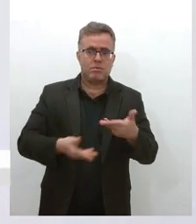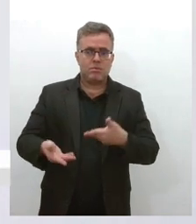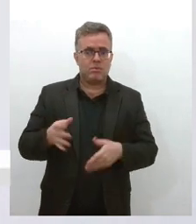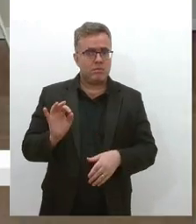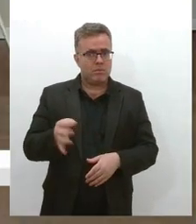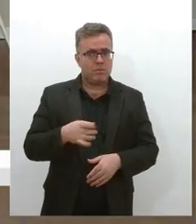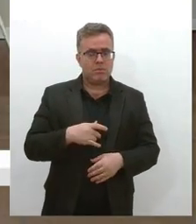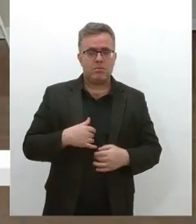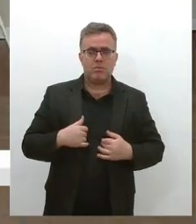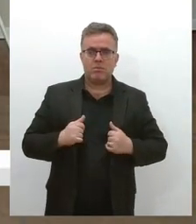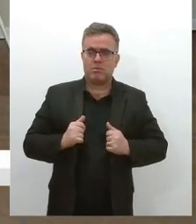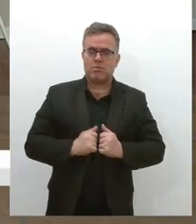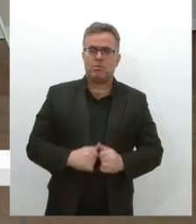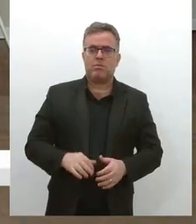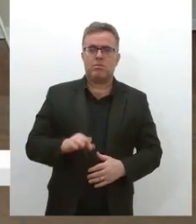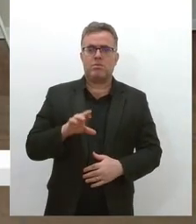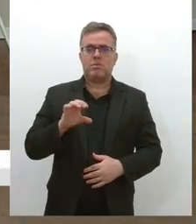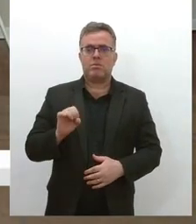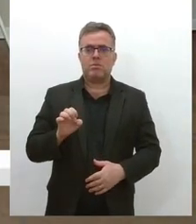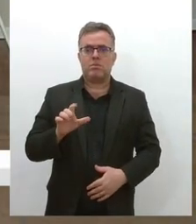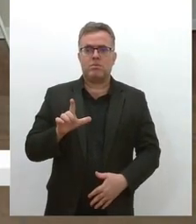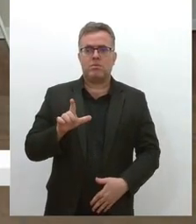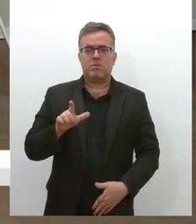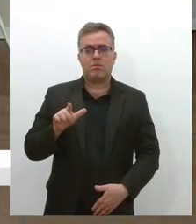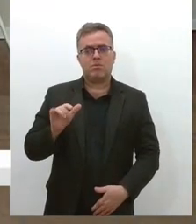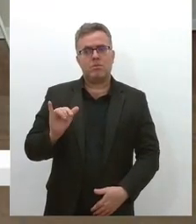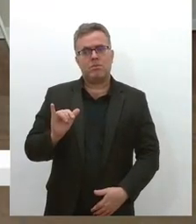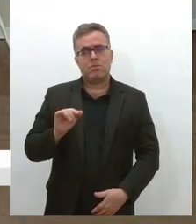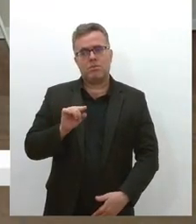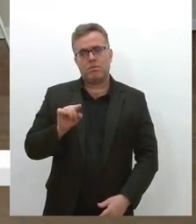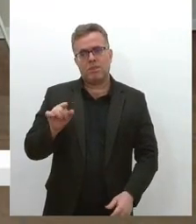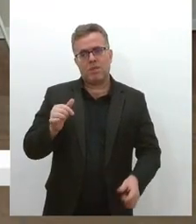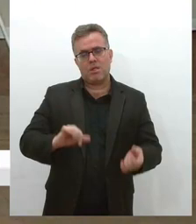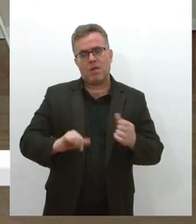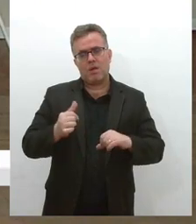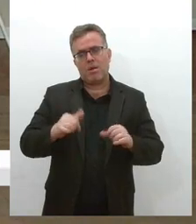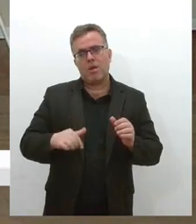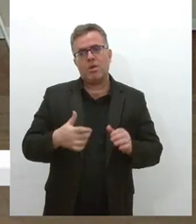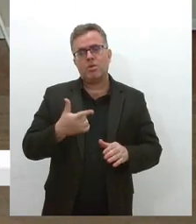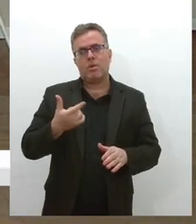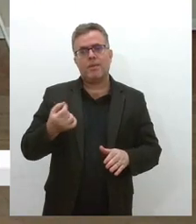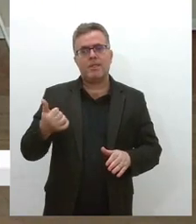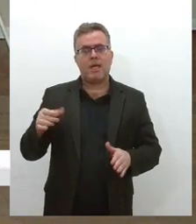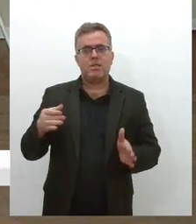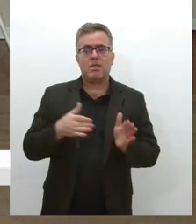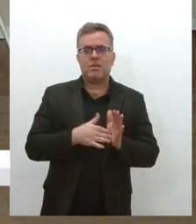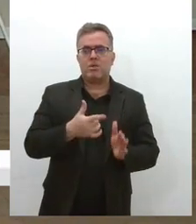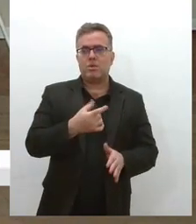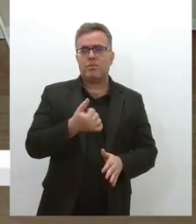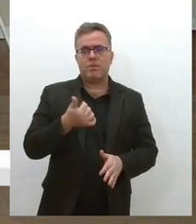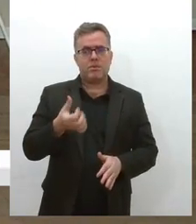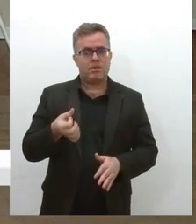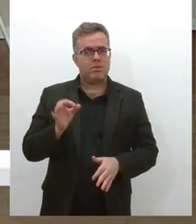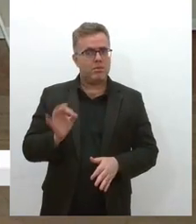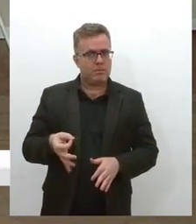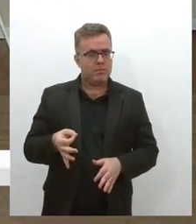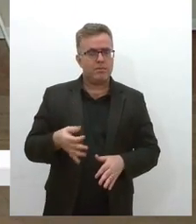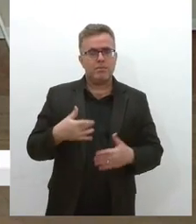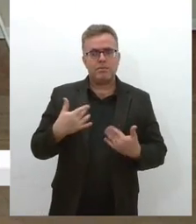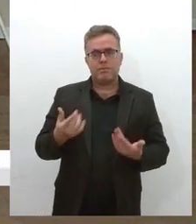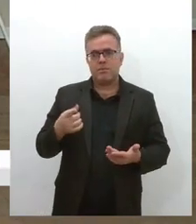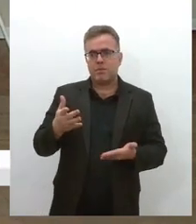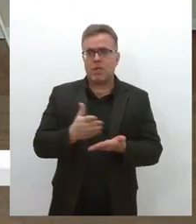Roseli, você analisa aí um período de 2010 a 2016, né, no seu livro,